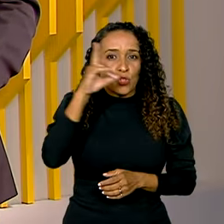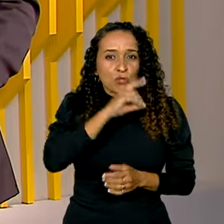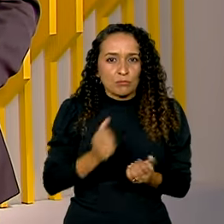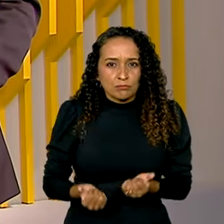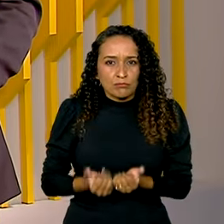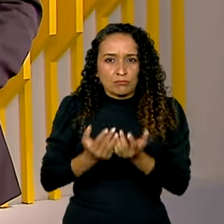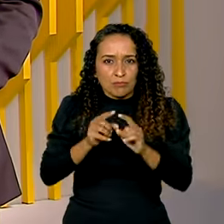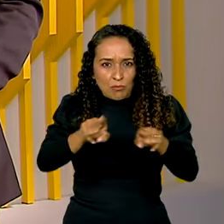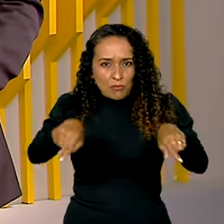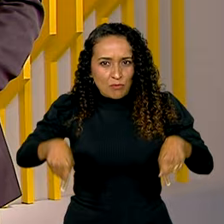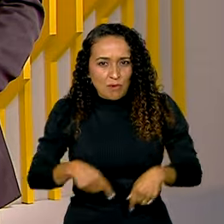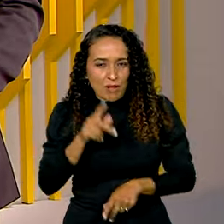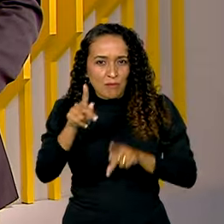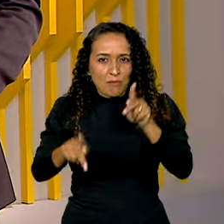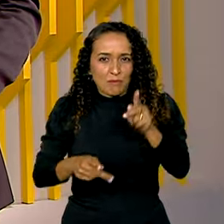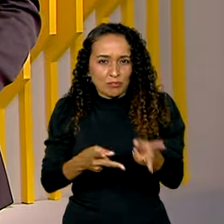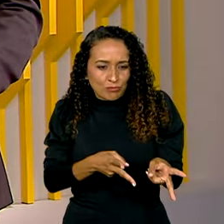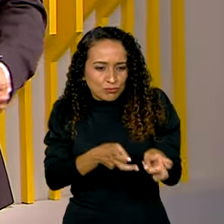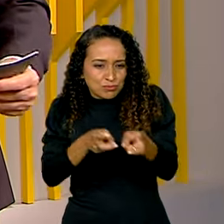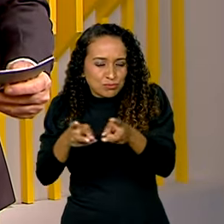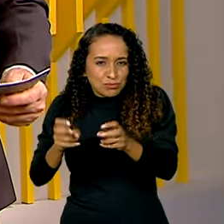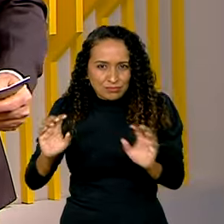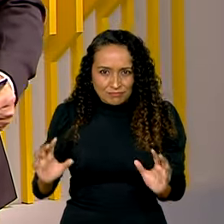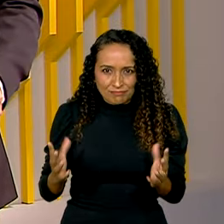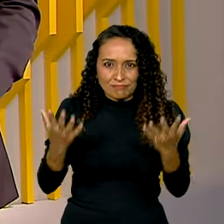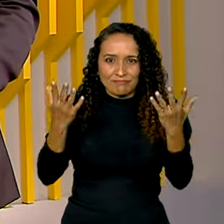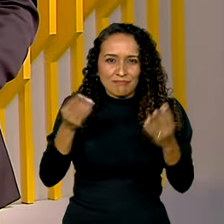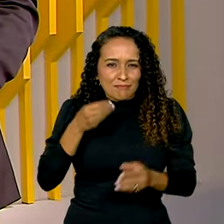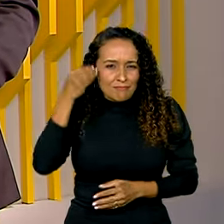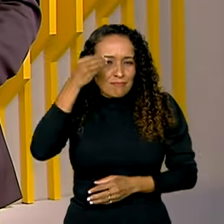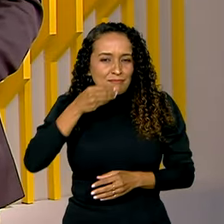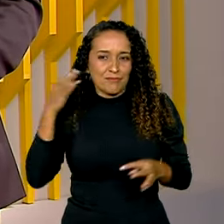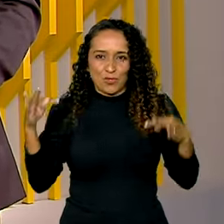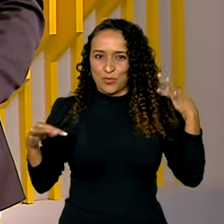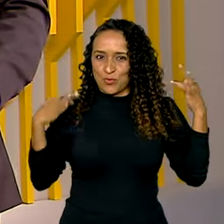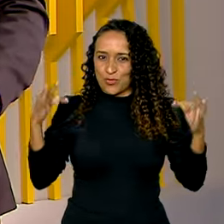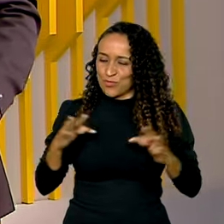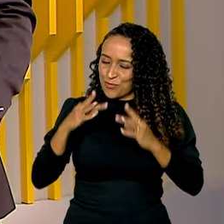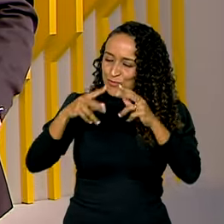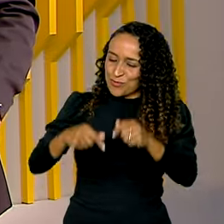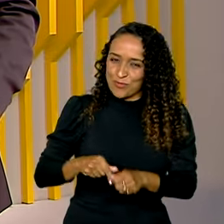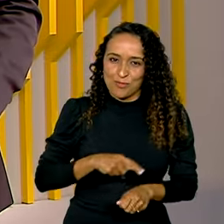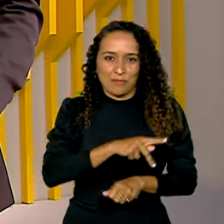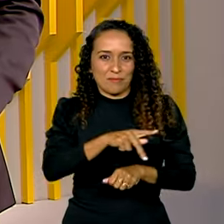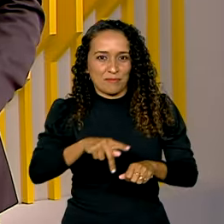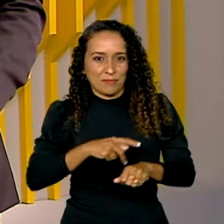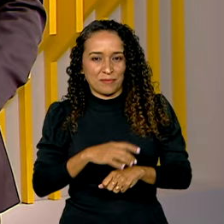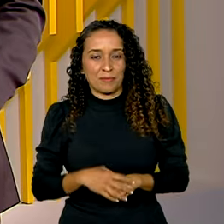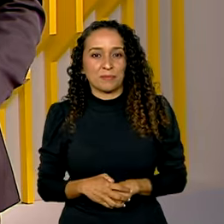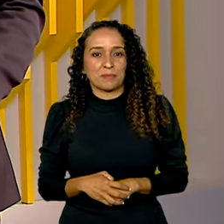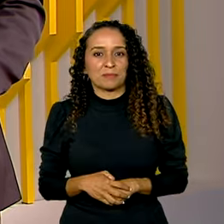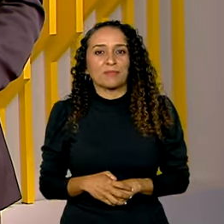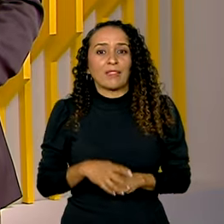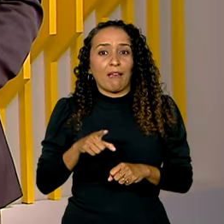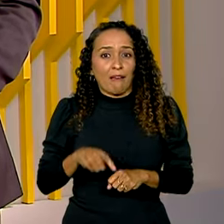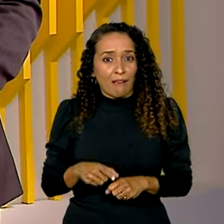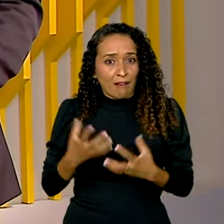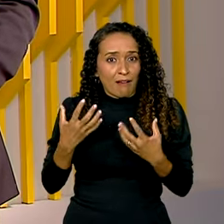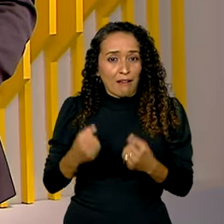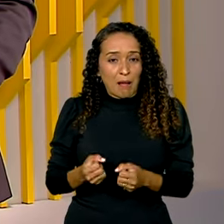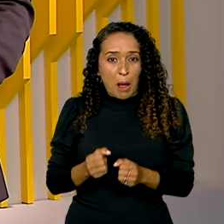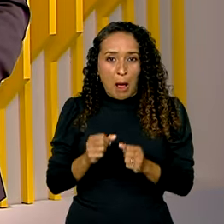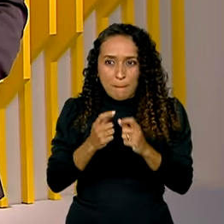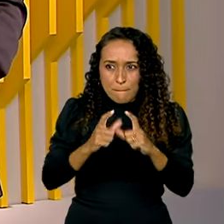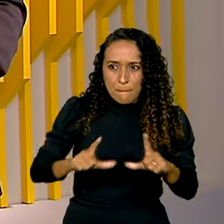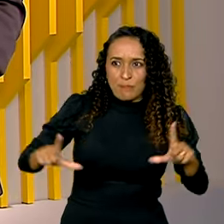oferece um espaço para o público explorar e celebrar as experiências turísticas de todo o país. Considerado a maior